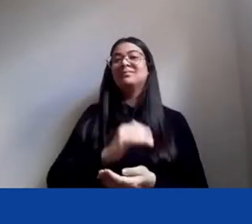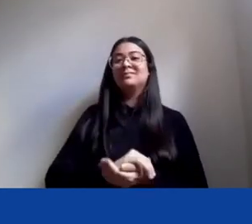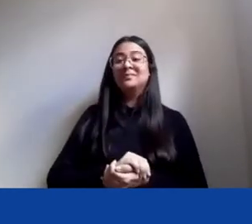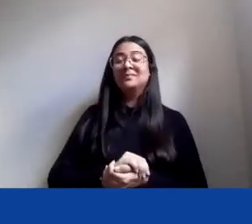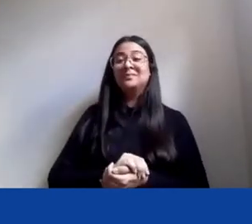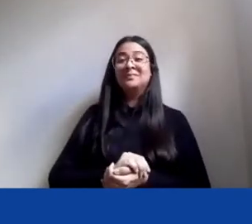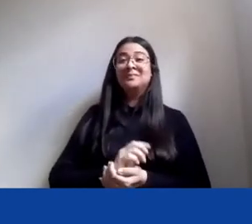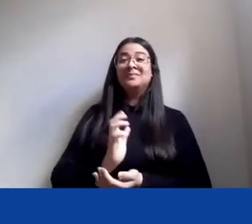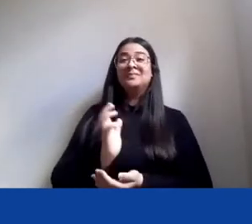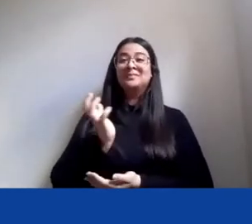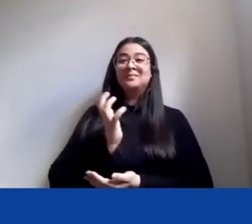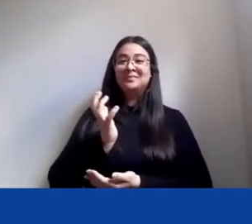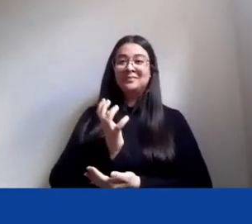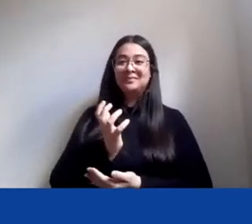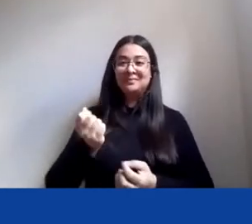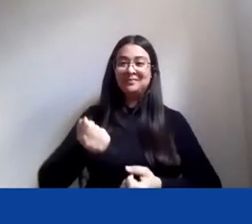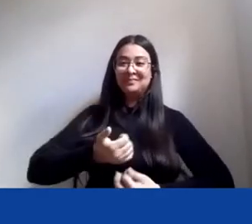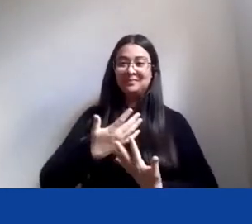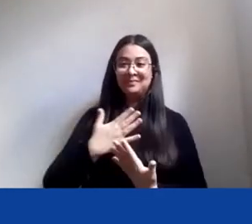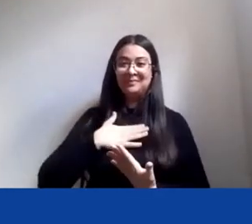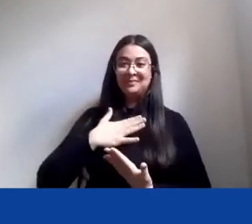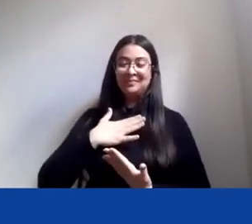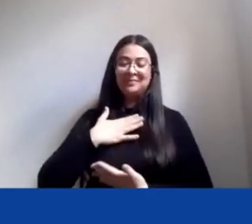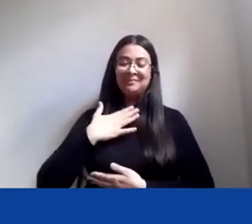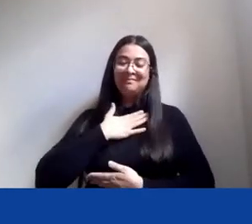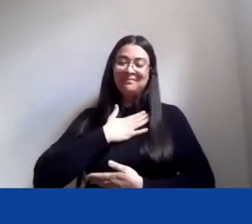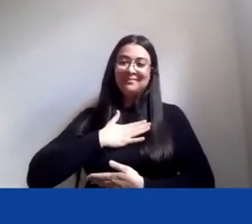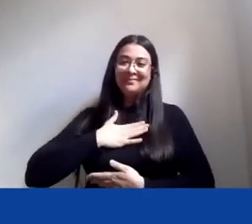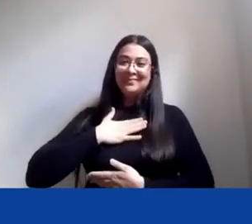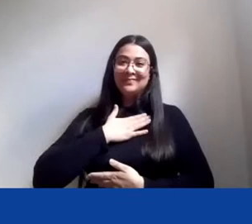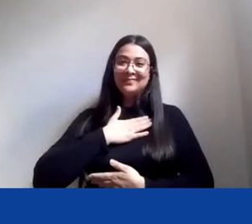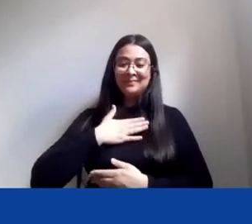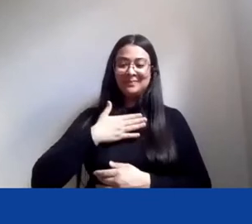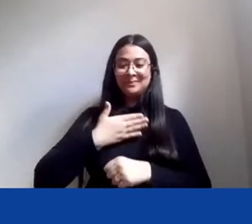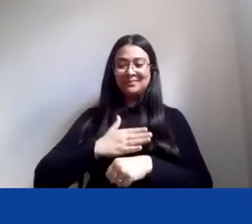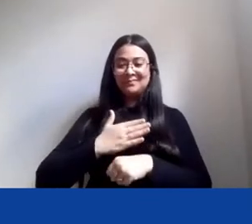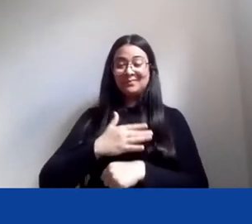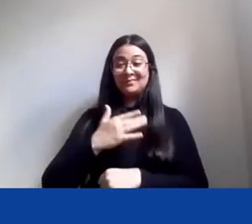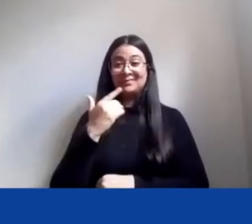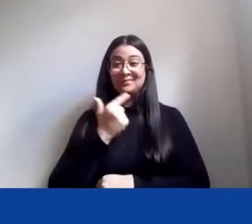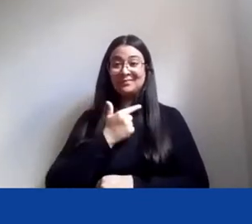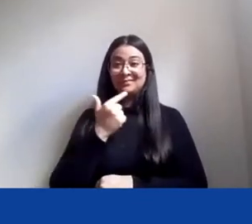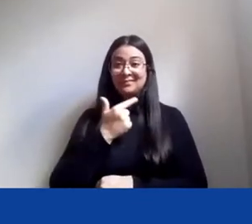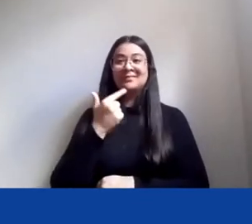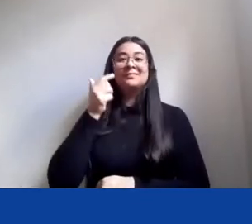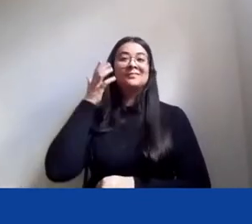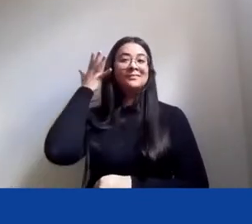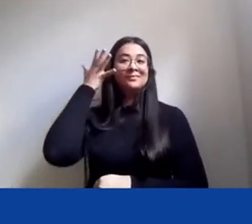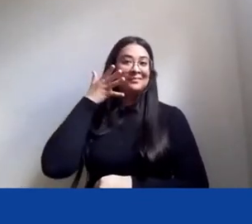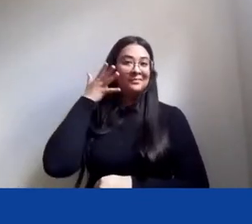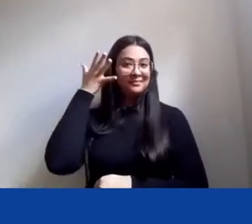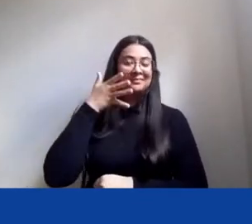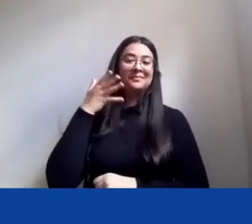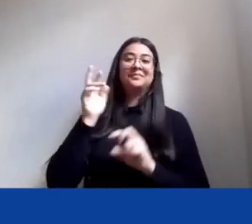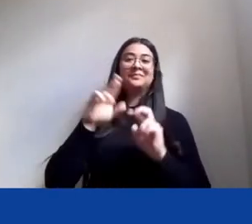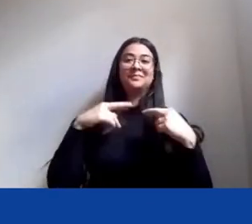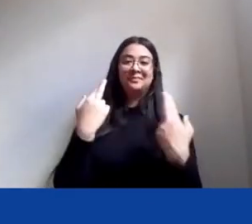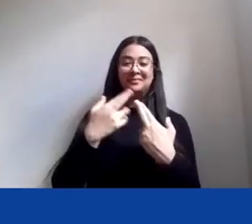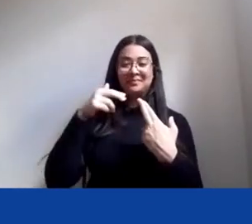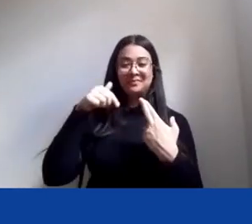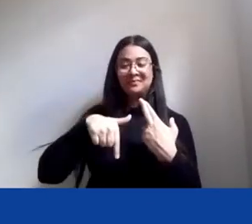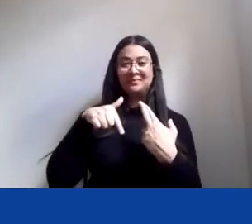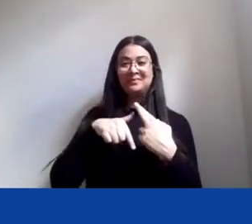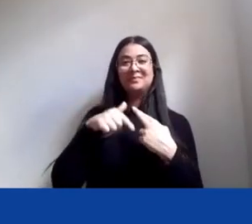em estar participando dessa segunda sessão desse seminário, né, e da minha